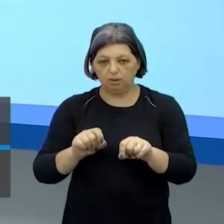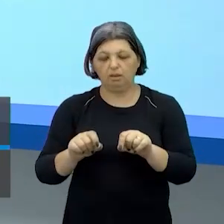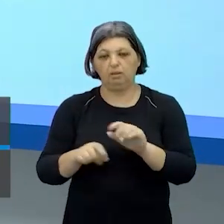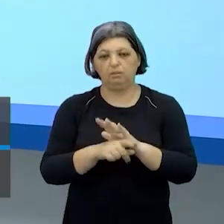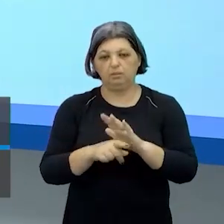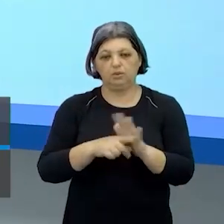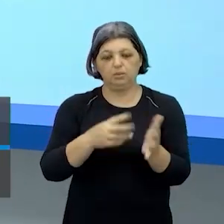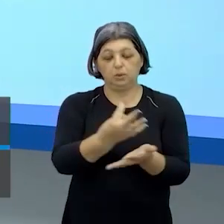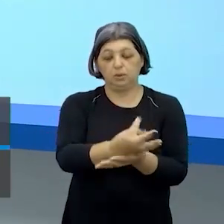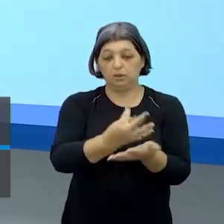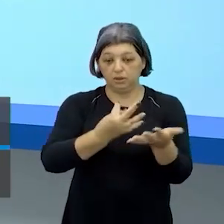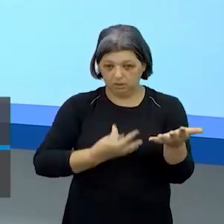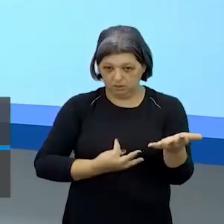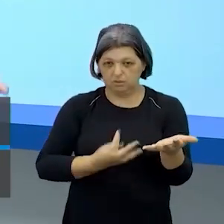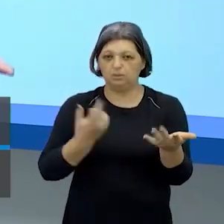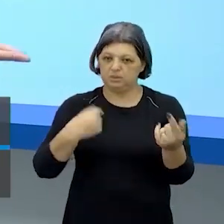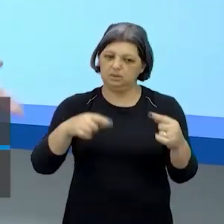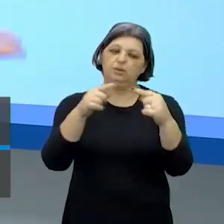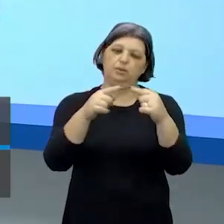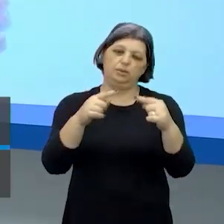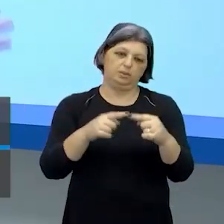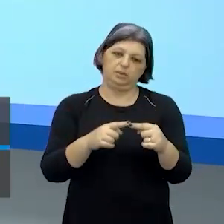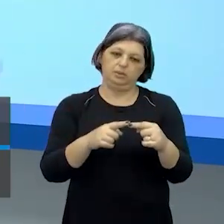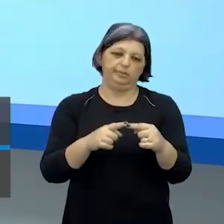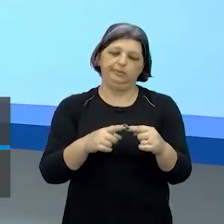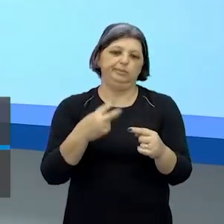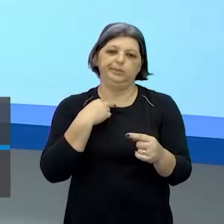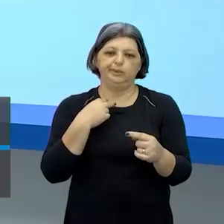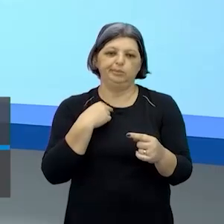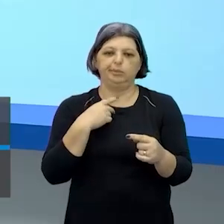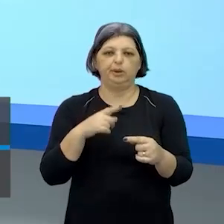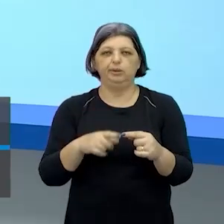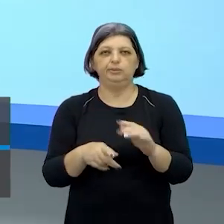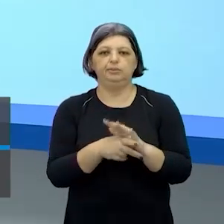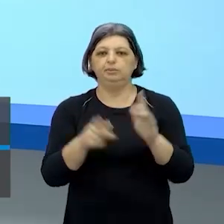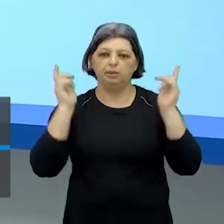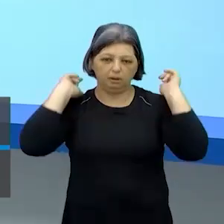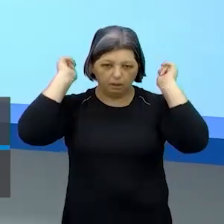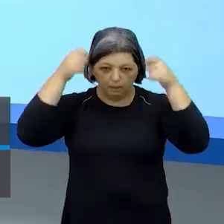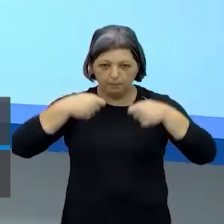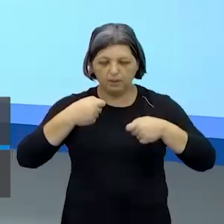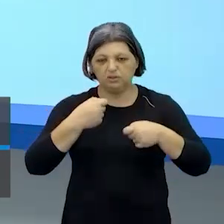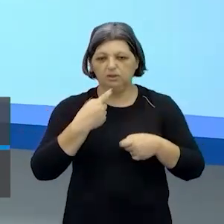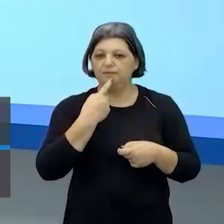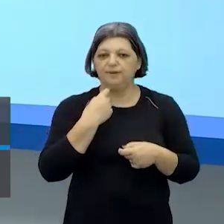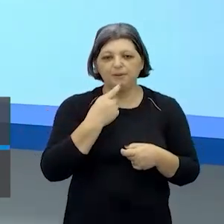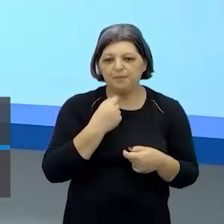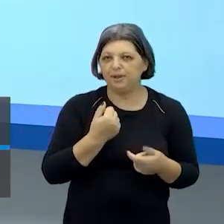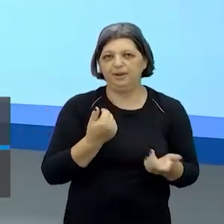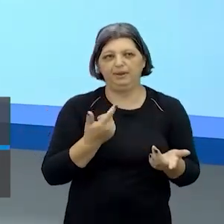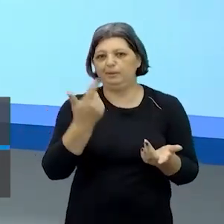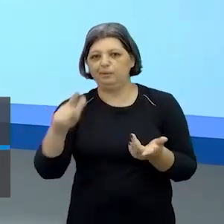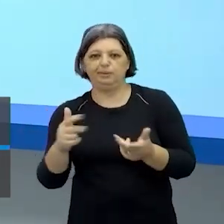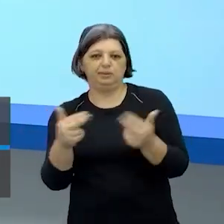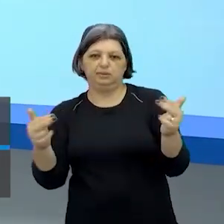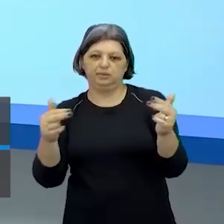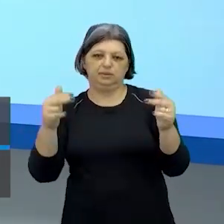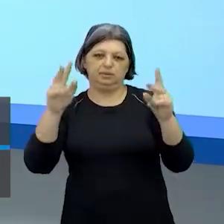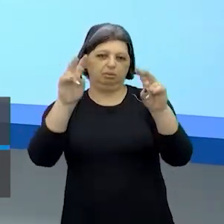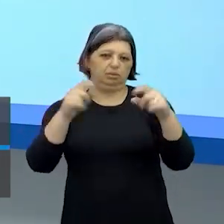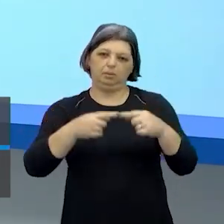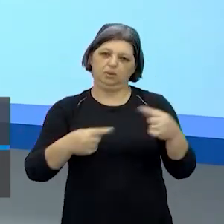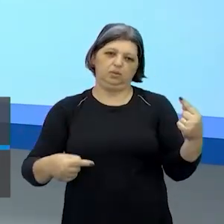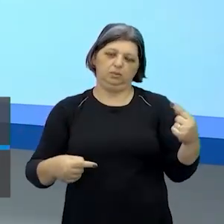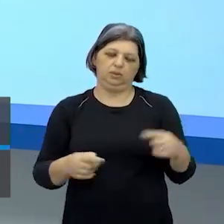texto tem que fazer sentido não pode escolher chapéuzinho vermelho interpretar a gata bocadeira tem que fazer sentido e a gente veio